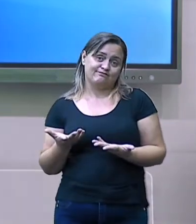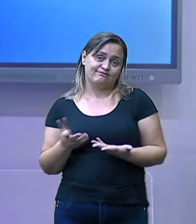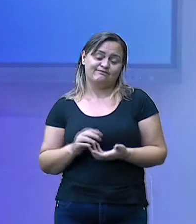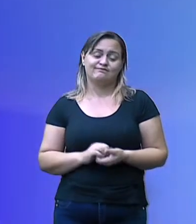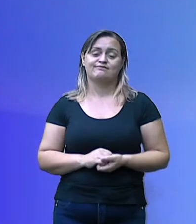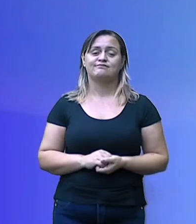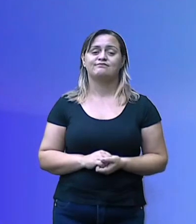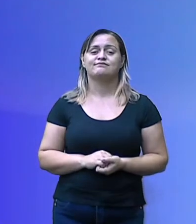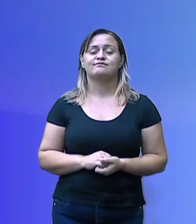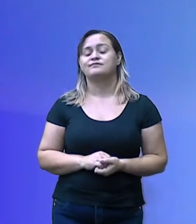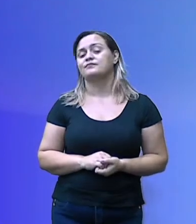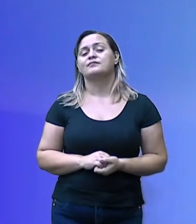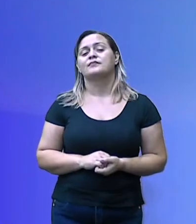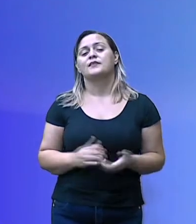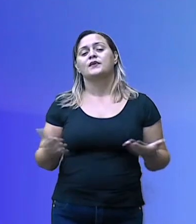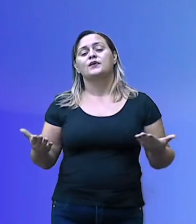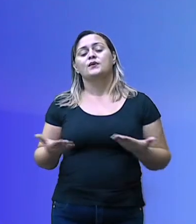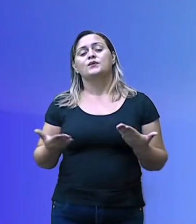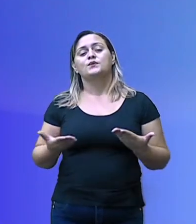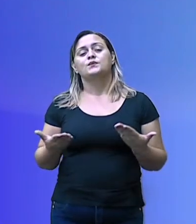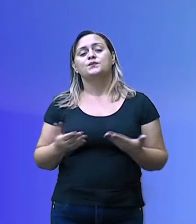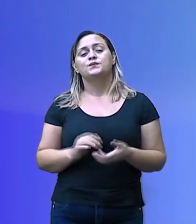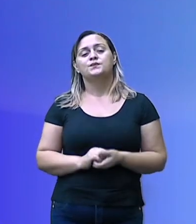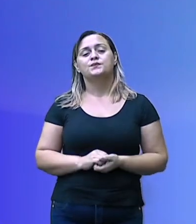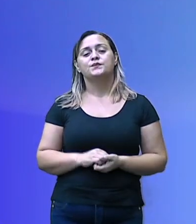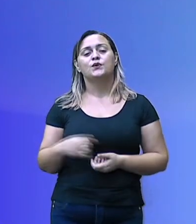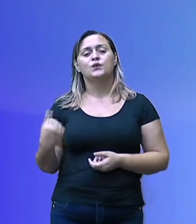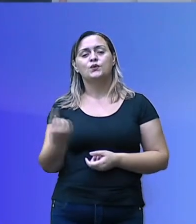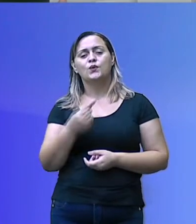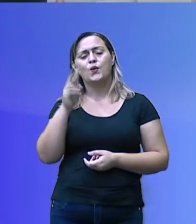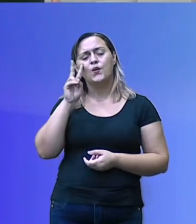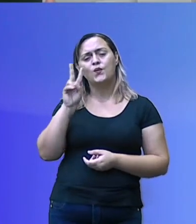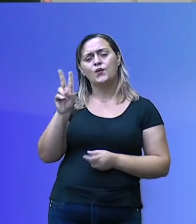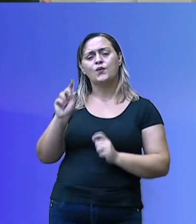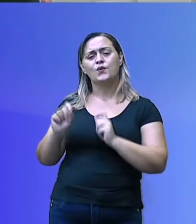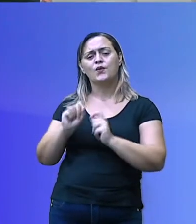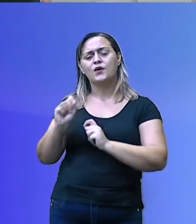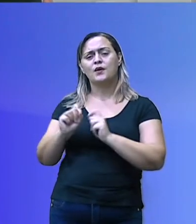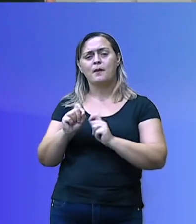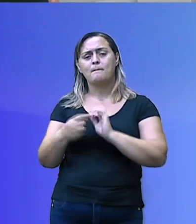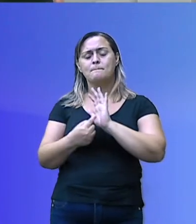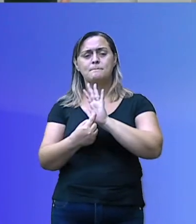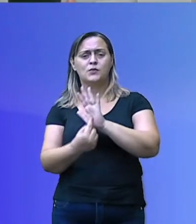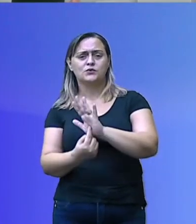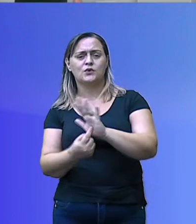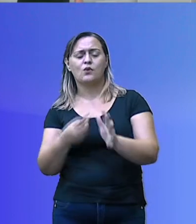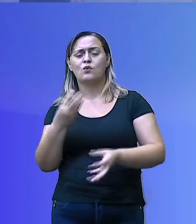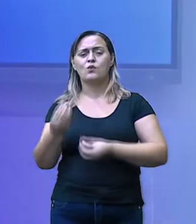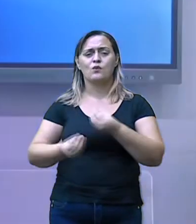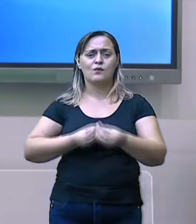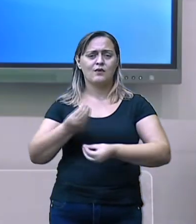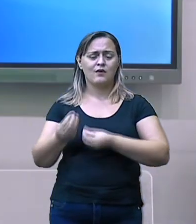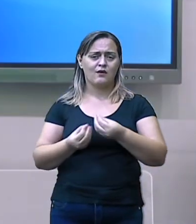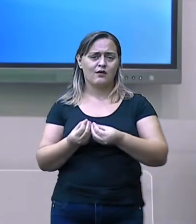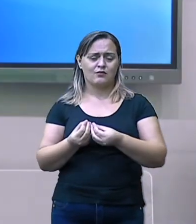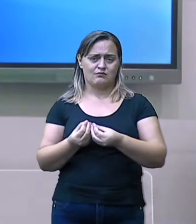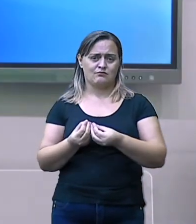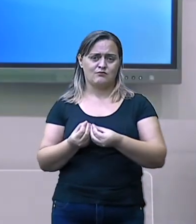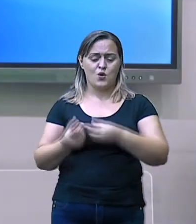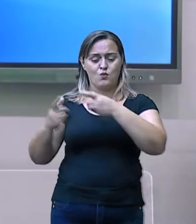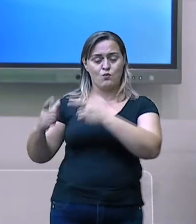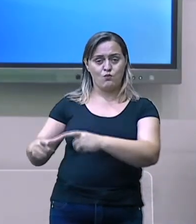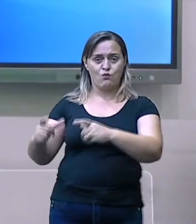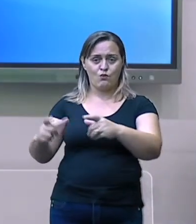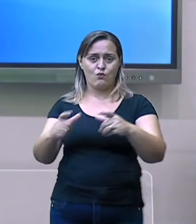Curiosidades de geografia física. Então nós vamos ver essa animação no Mozambique. Tá certo? Nós vamos